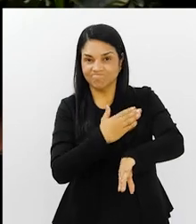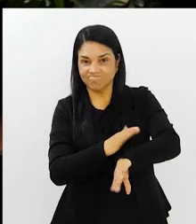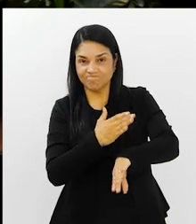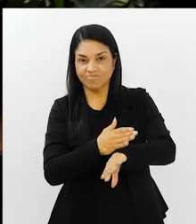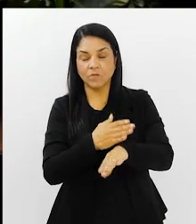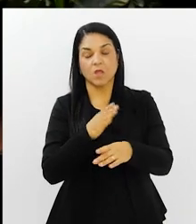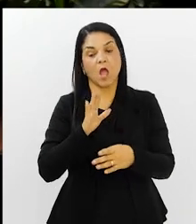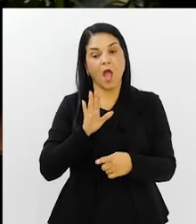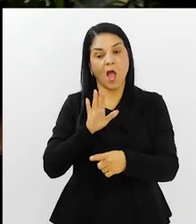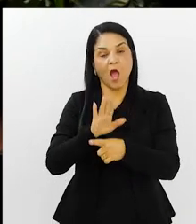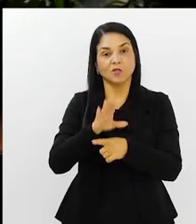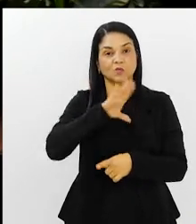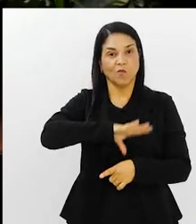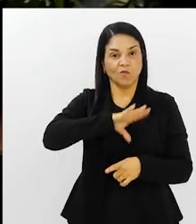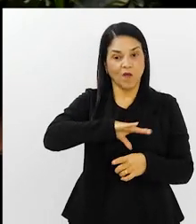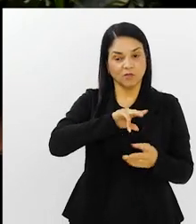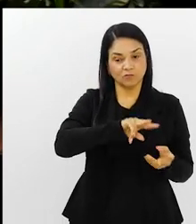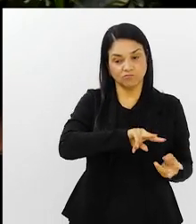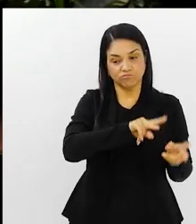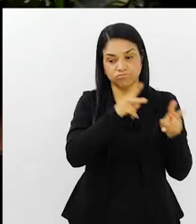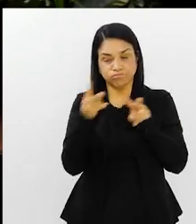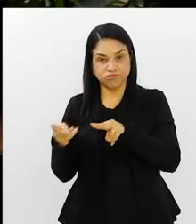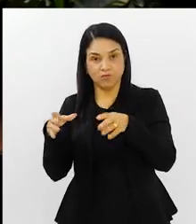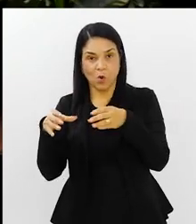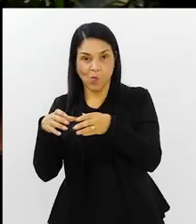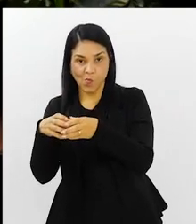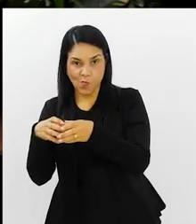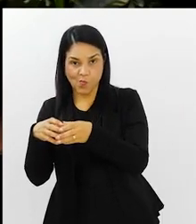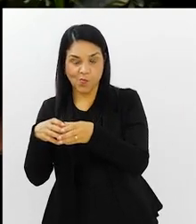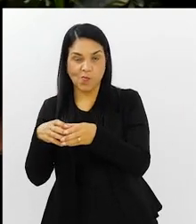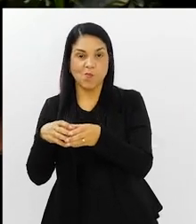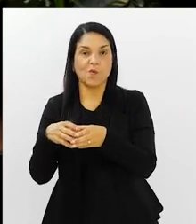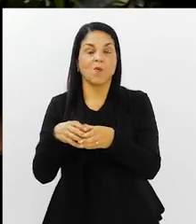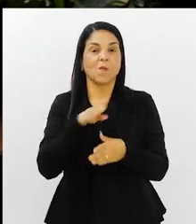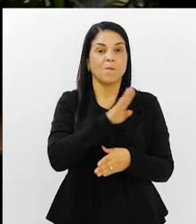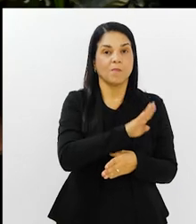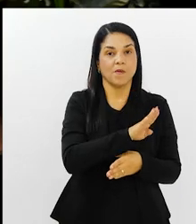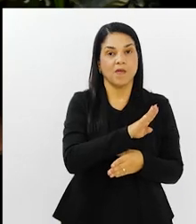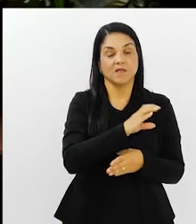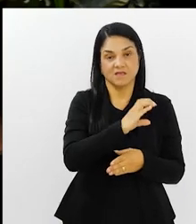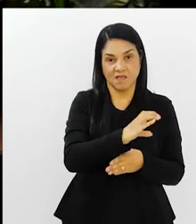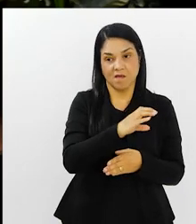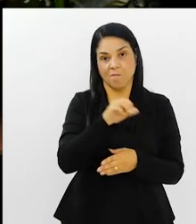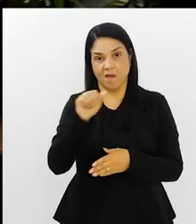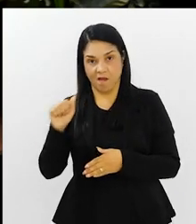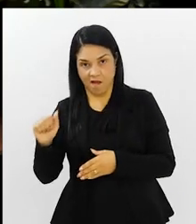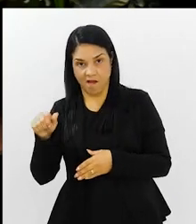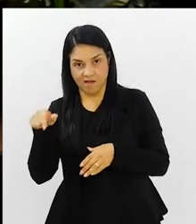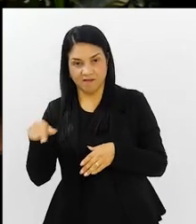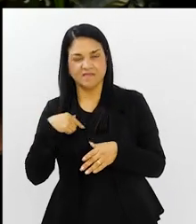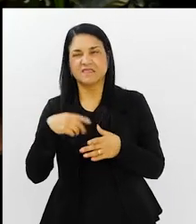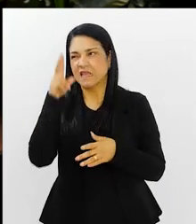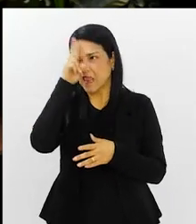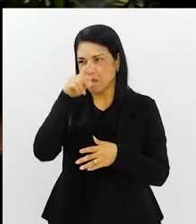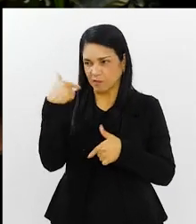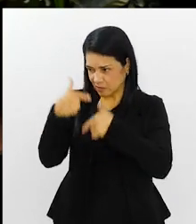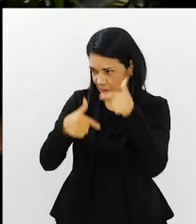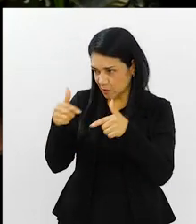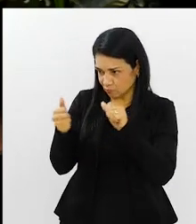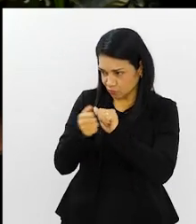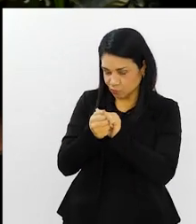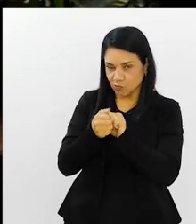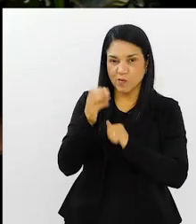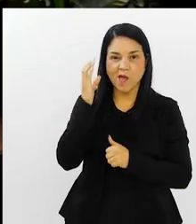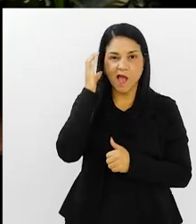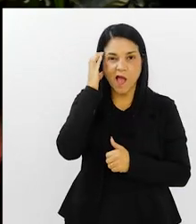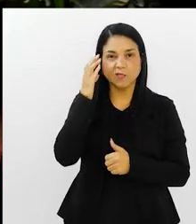da Série B para a Série A. Você lembra muito bem disso. Eu estava no jogo com o Vitória, você também trabalhava, à época, pela Super Rádio Tupi.